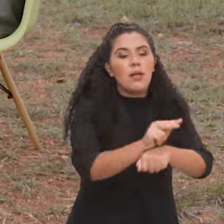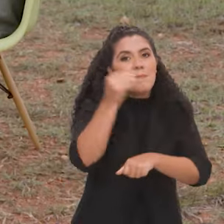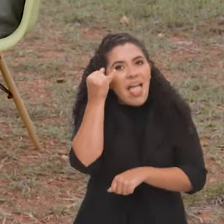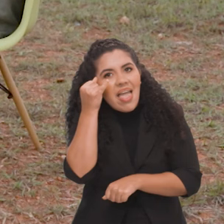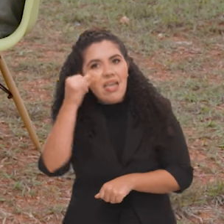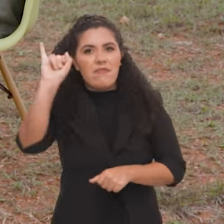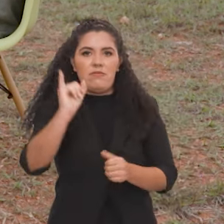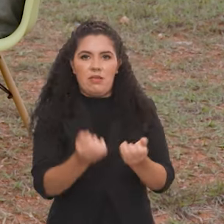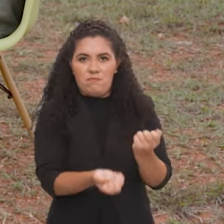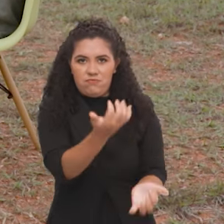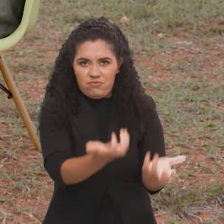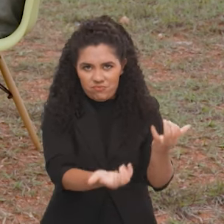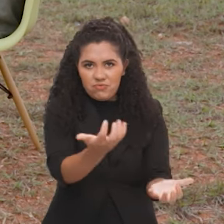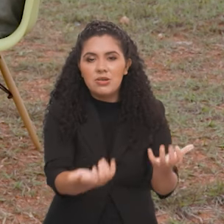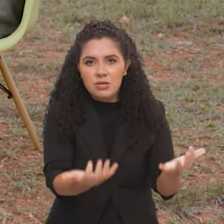isso tem garantido,